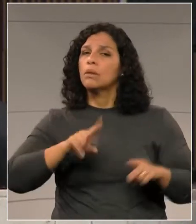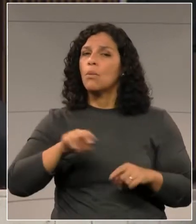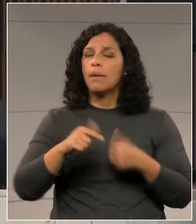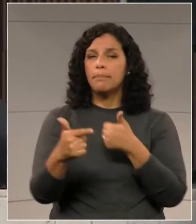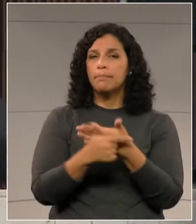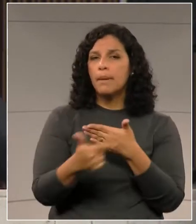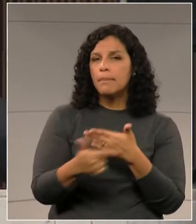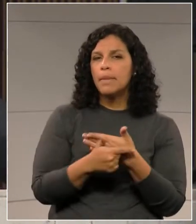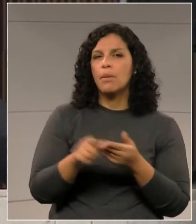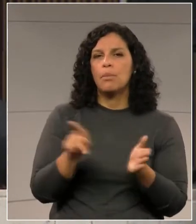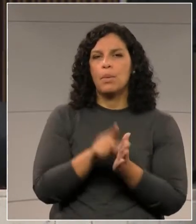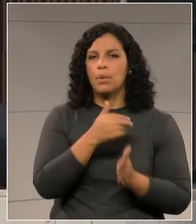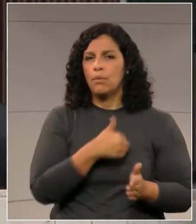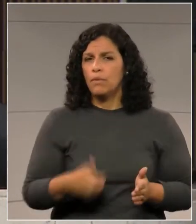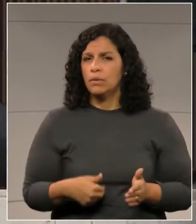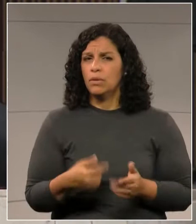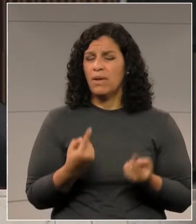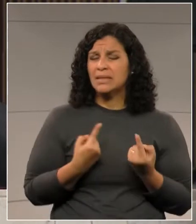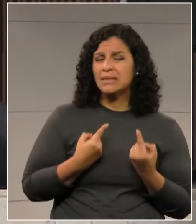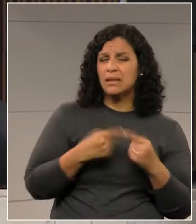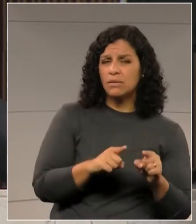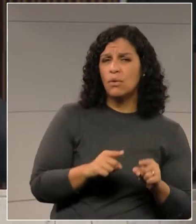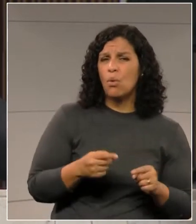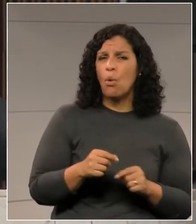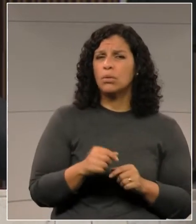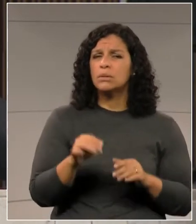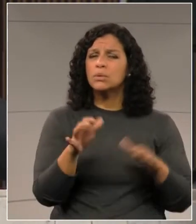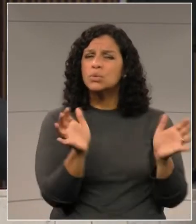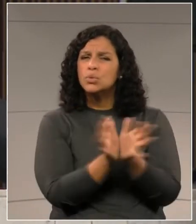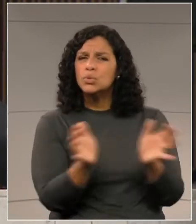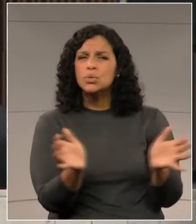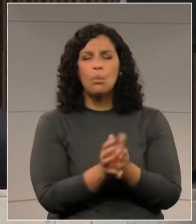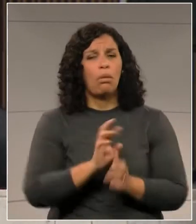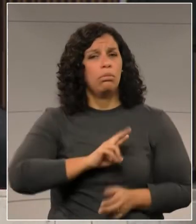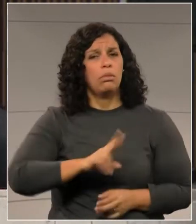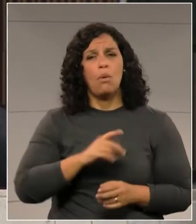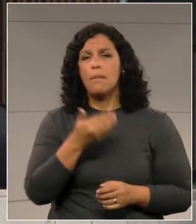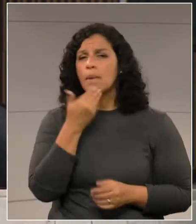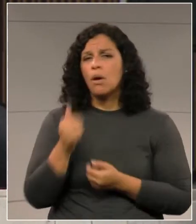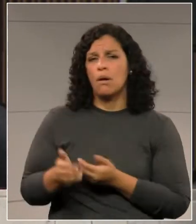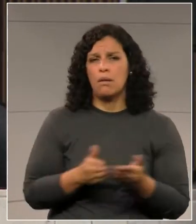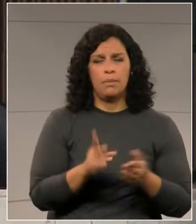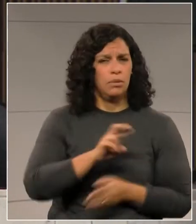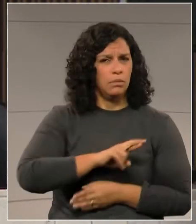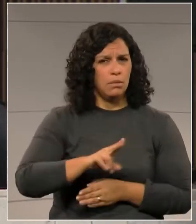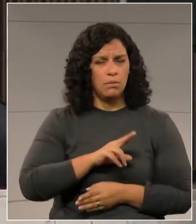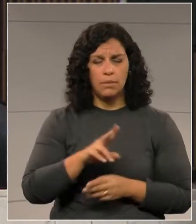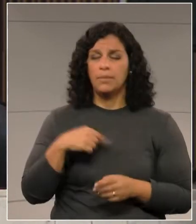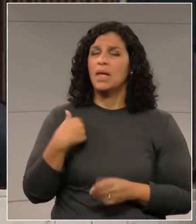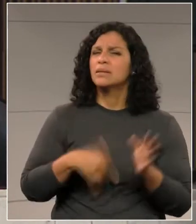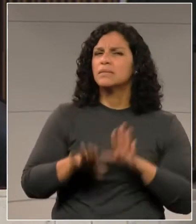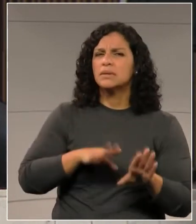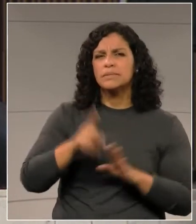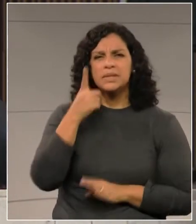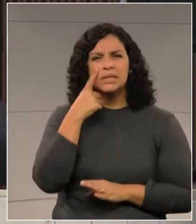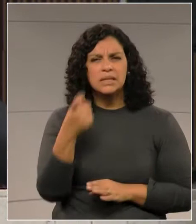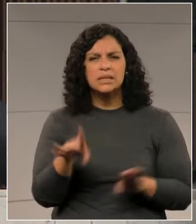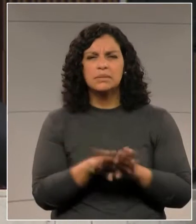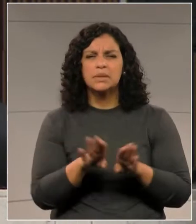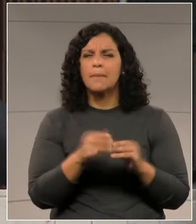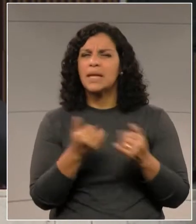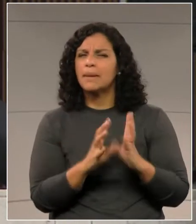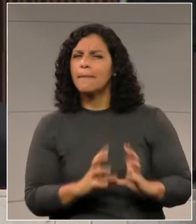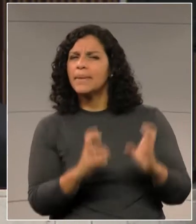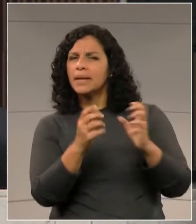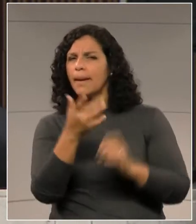entidades, governador Massa, talvez não seja o melhor caminho. Talvez seja interessante para que o senhor possa mostrar que está brigando com